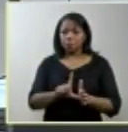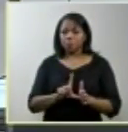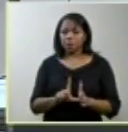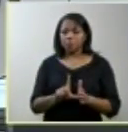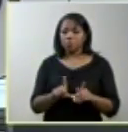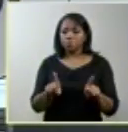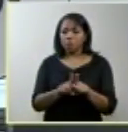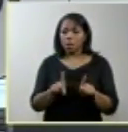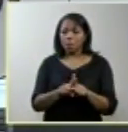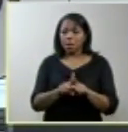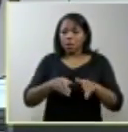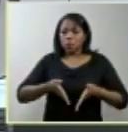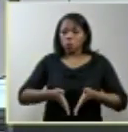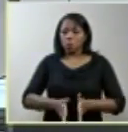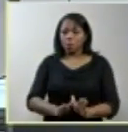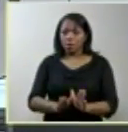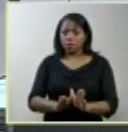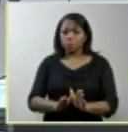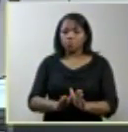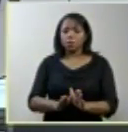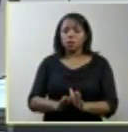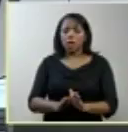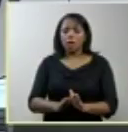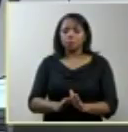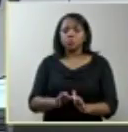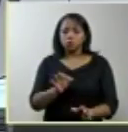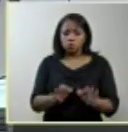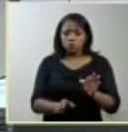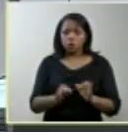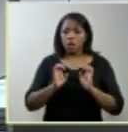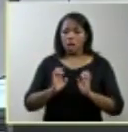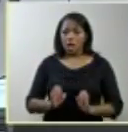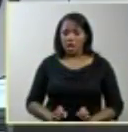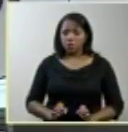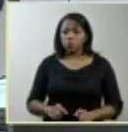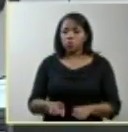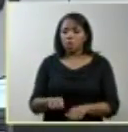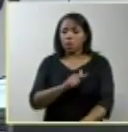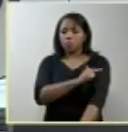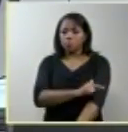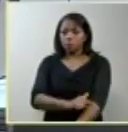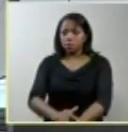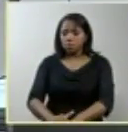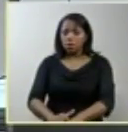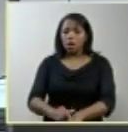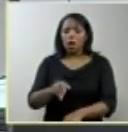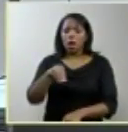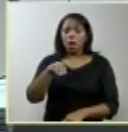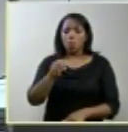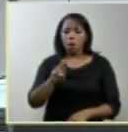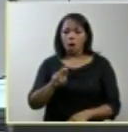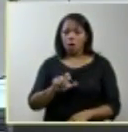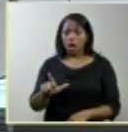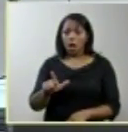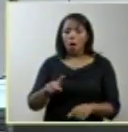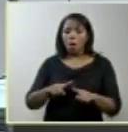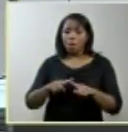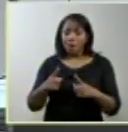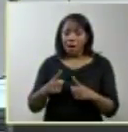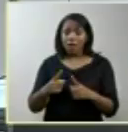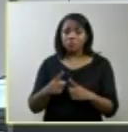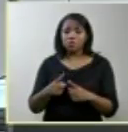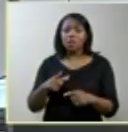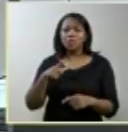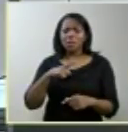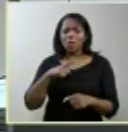não apenas esse giro jurídico ético médico e moral mas principalmente é confortante às mulheres pois